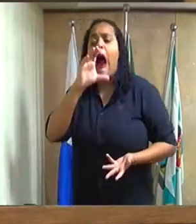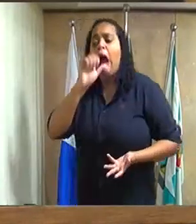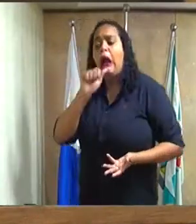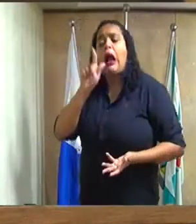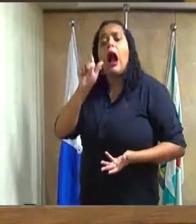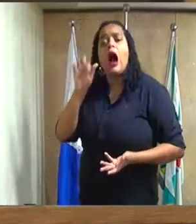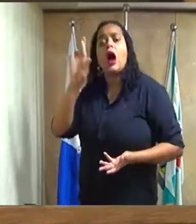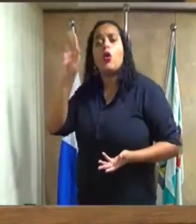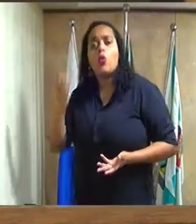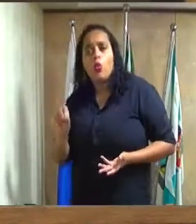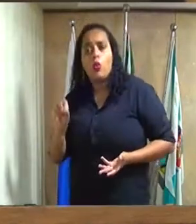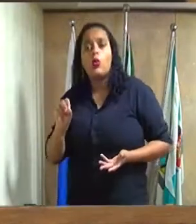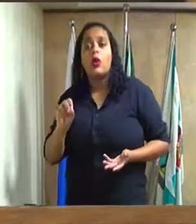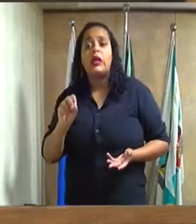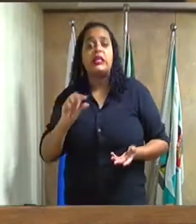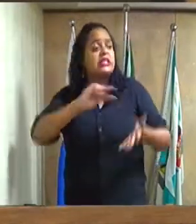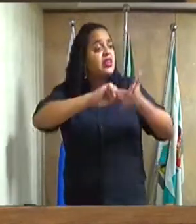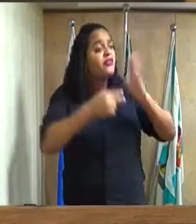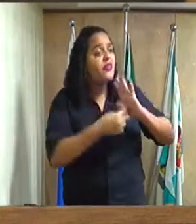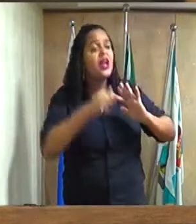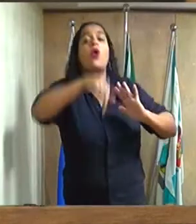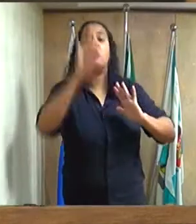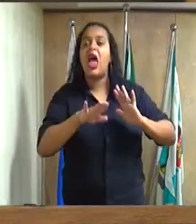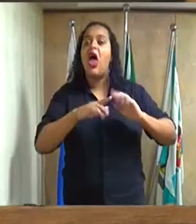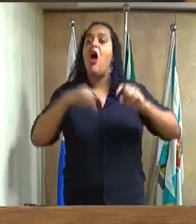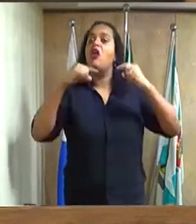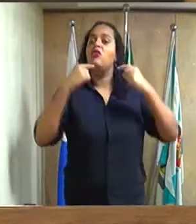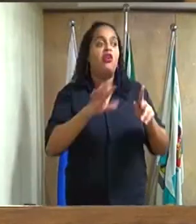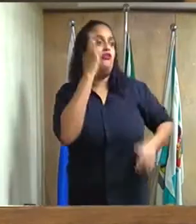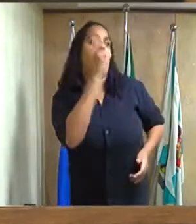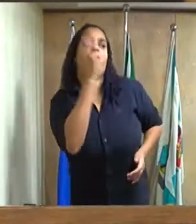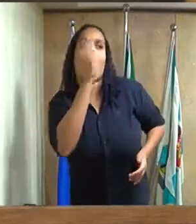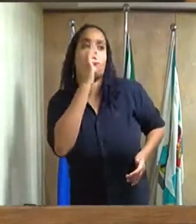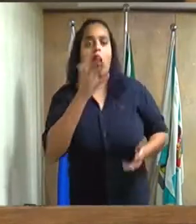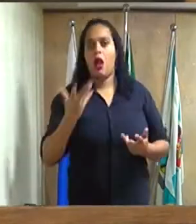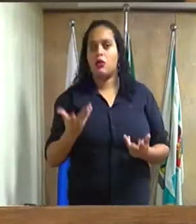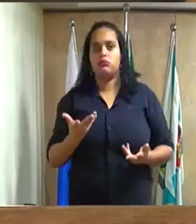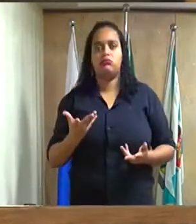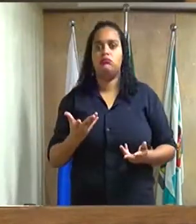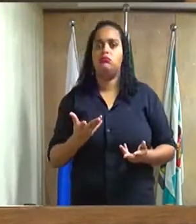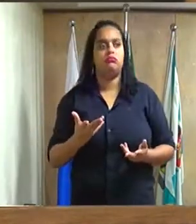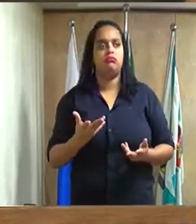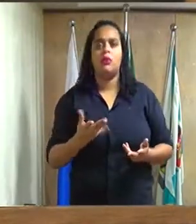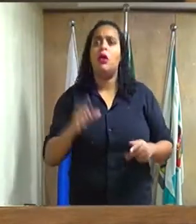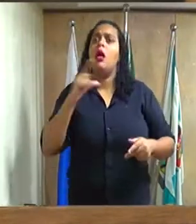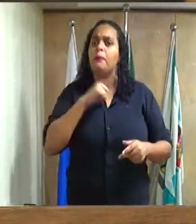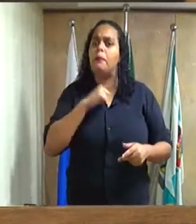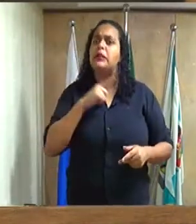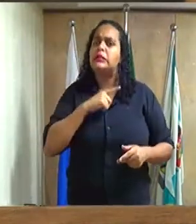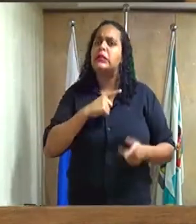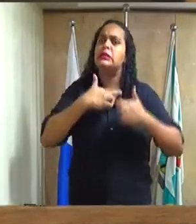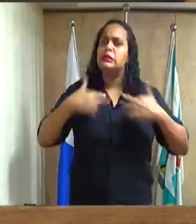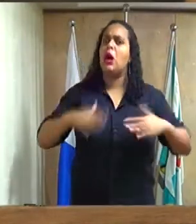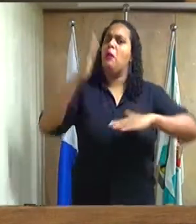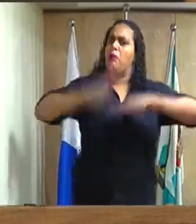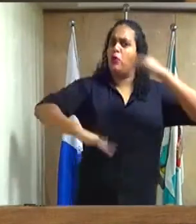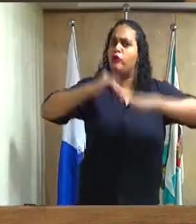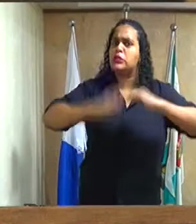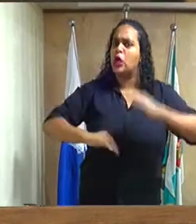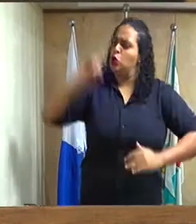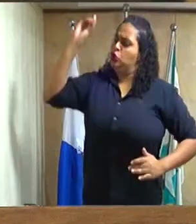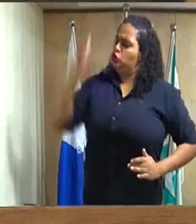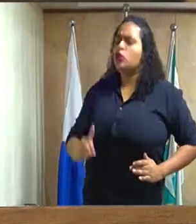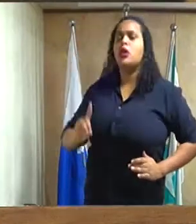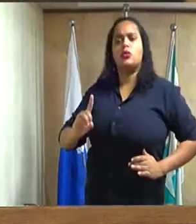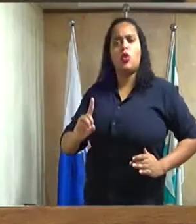cargo de fofoqueiro, de intrigador, não, ali tem que ser um cargo de diretor de